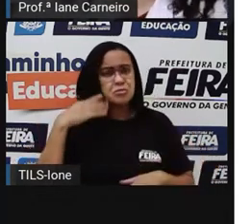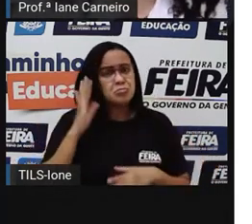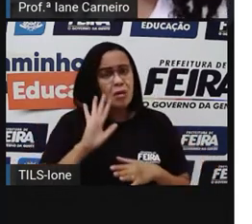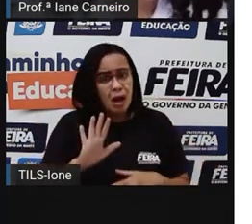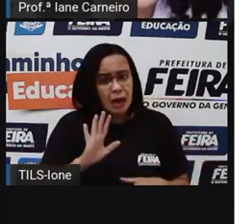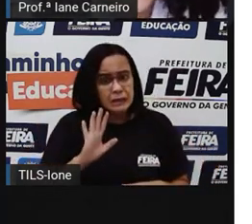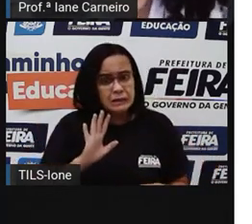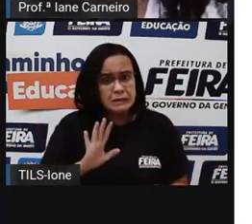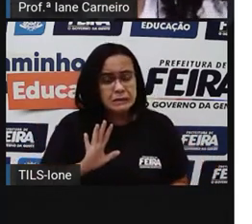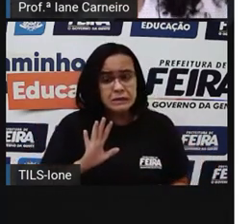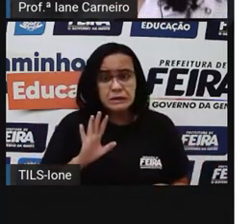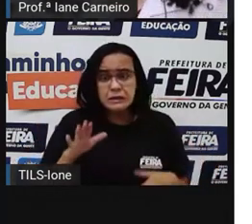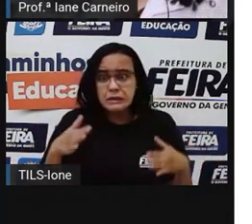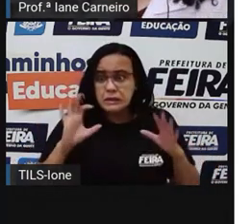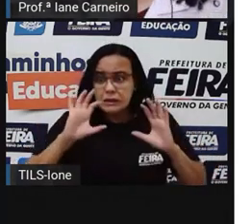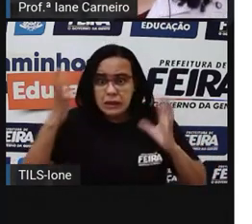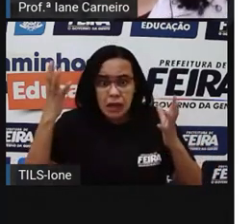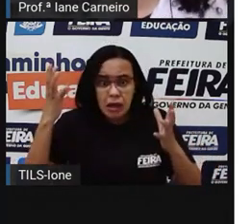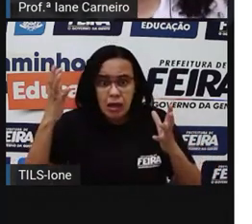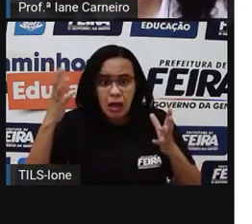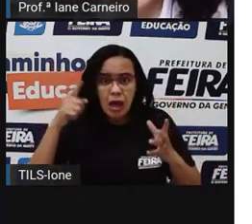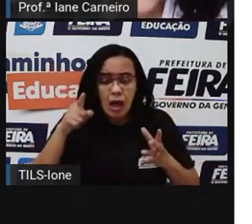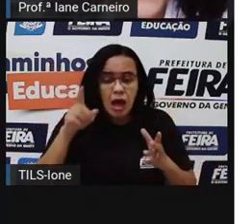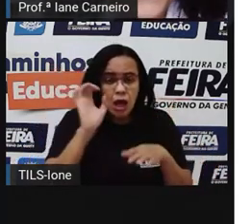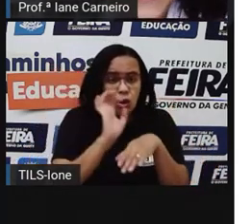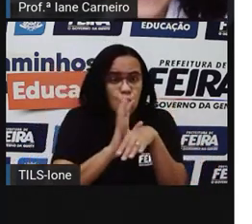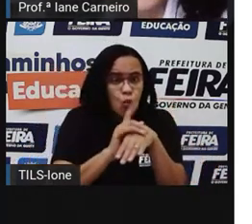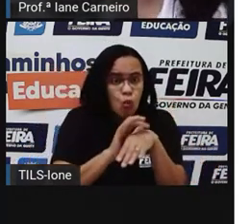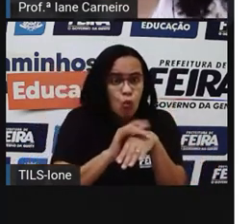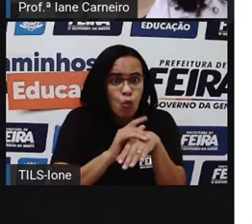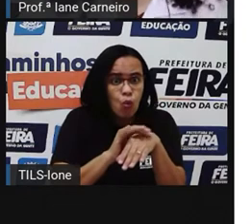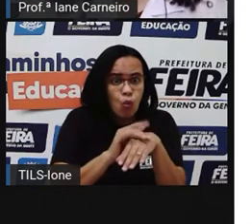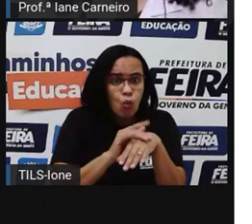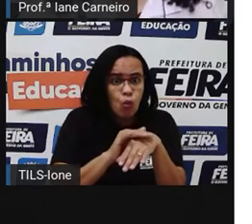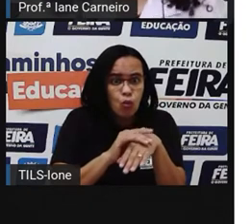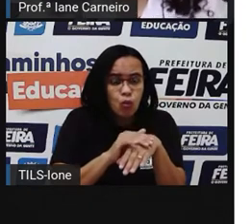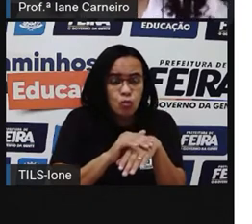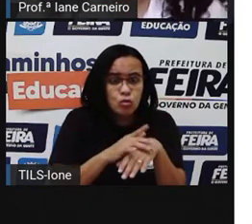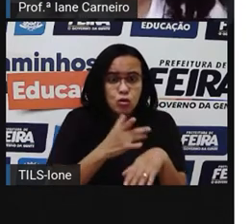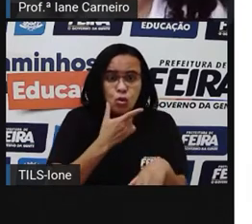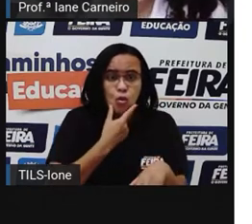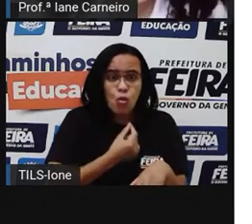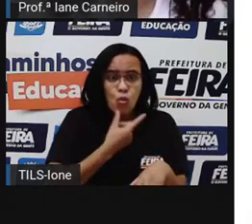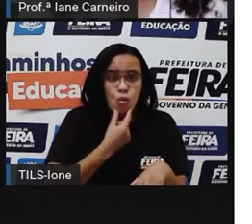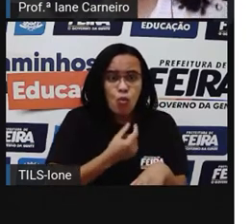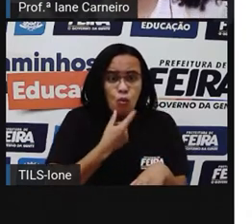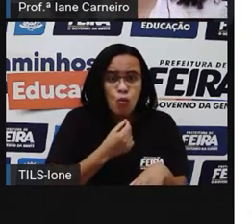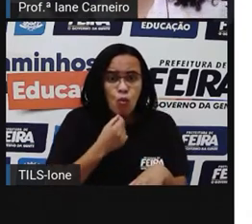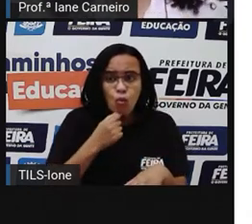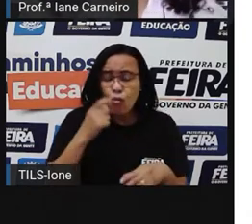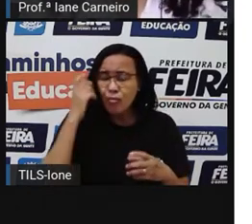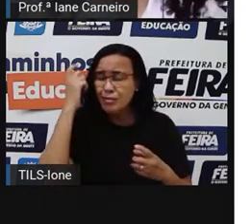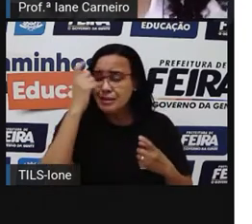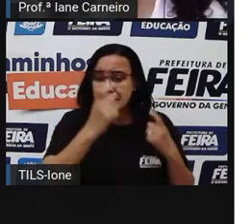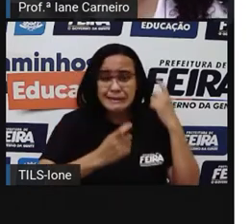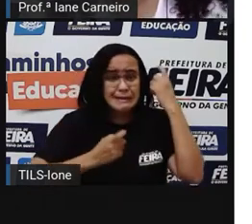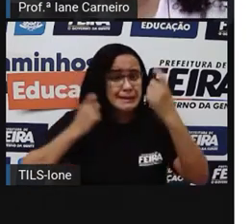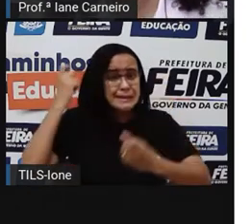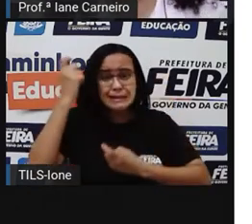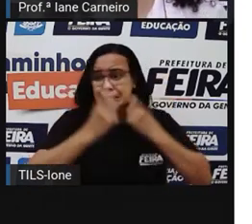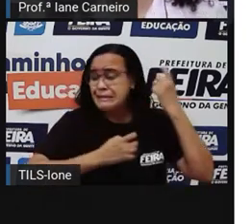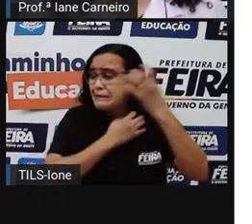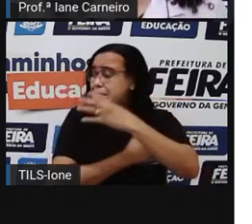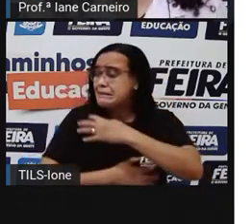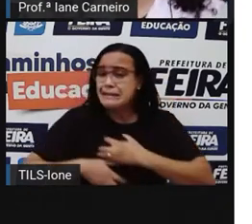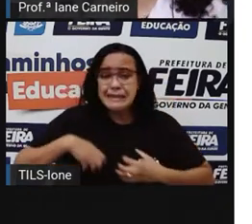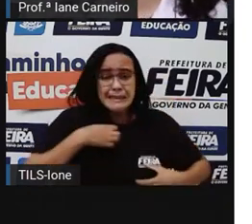Ficou muito doente. O dono desse boi ficou agoniado, preocupado, até que esse boi não resistiu e